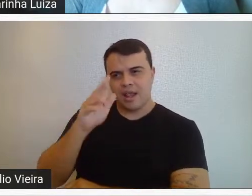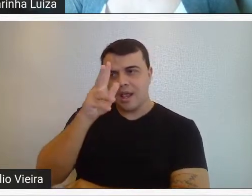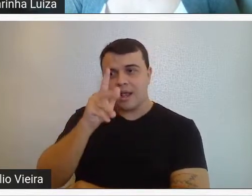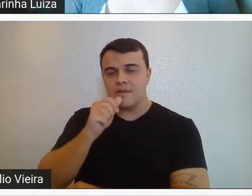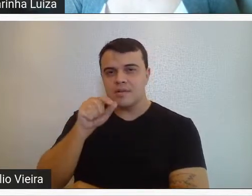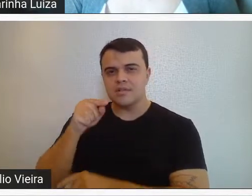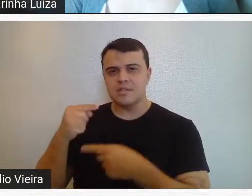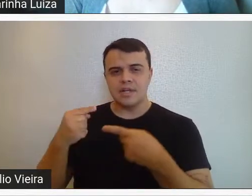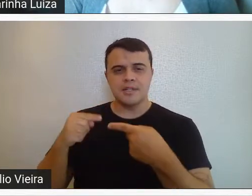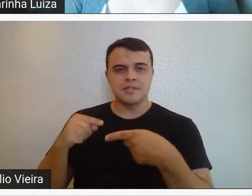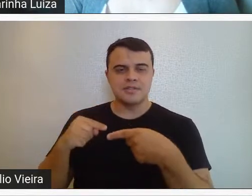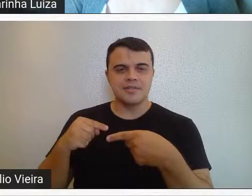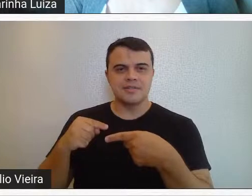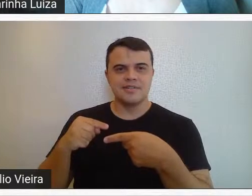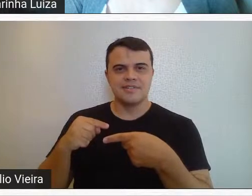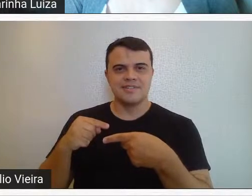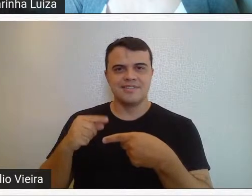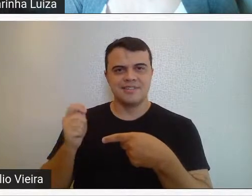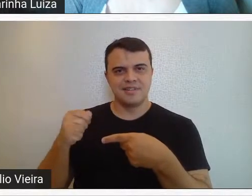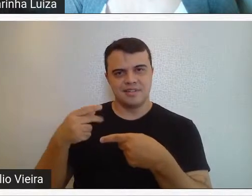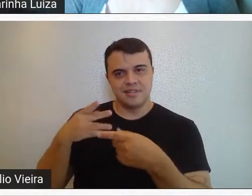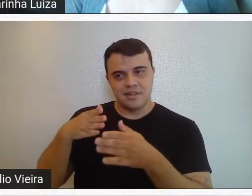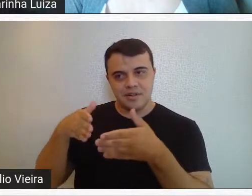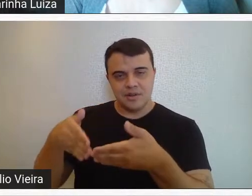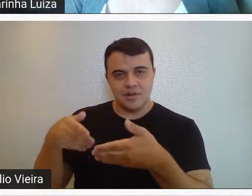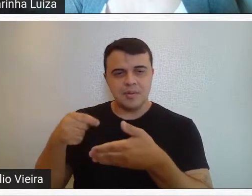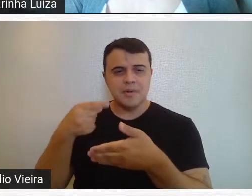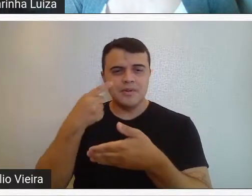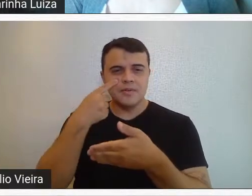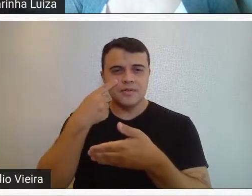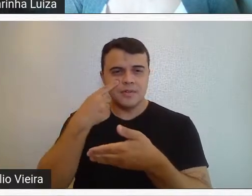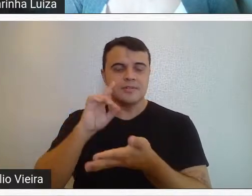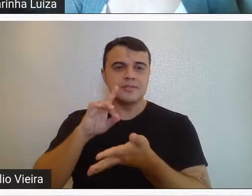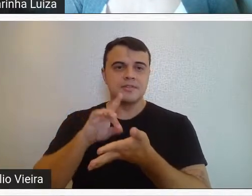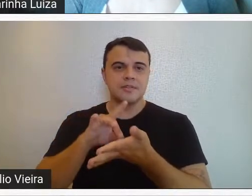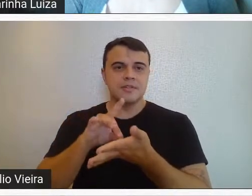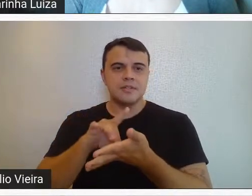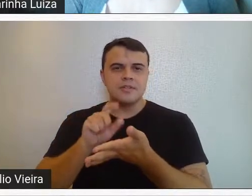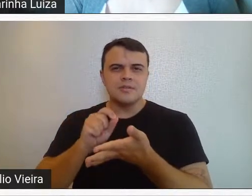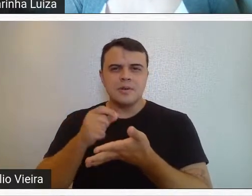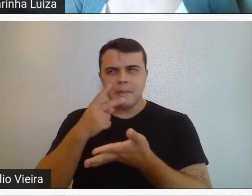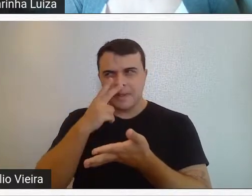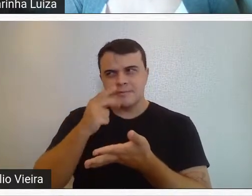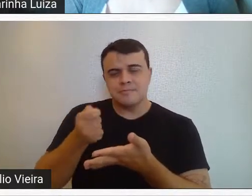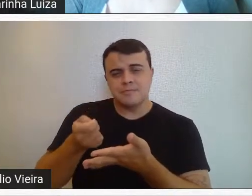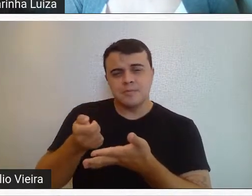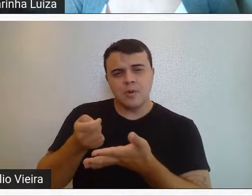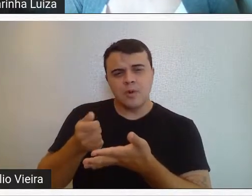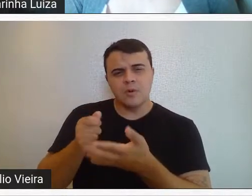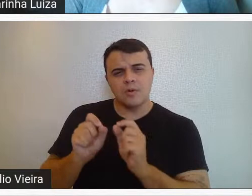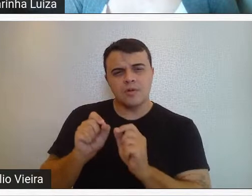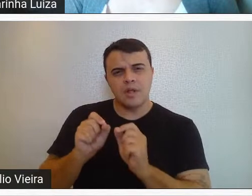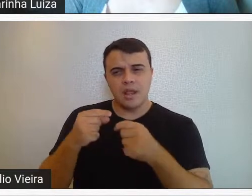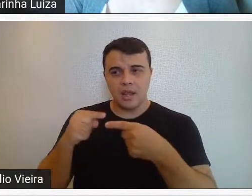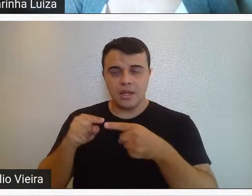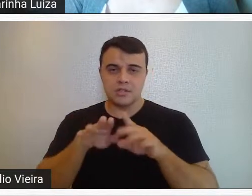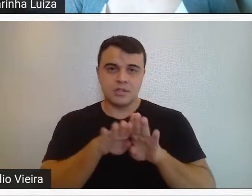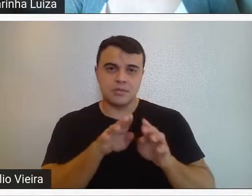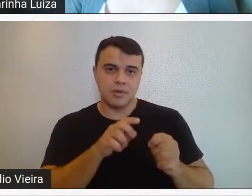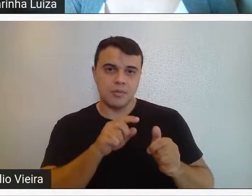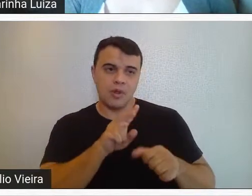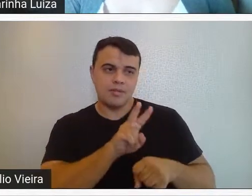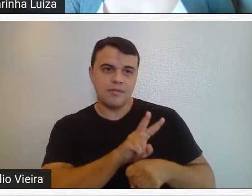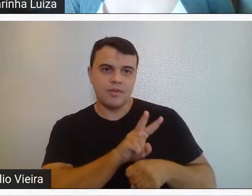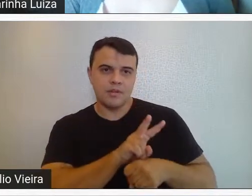prenderam a essa obra e a gente vê que foi um pouco de crítica e um pouco de